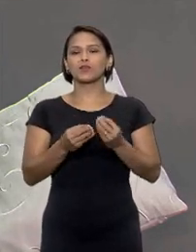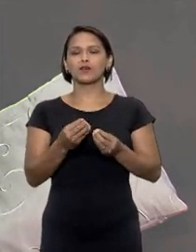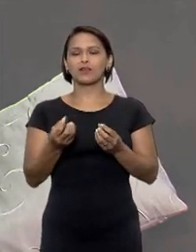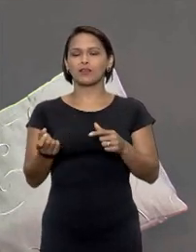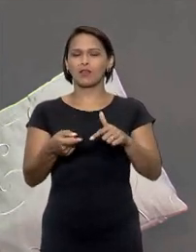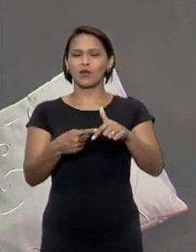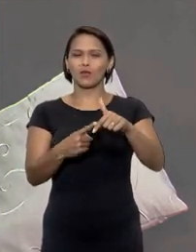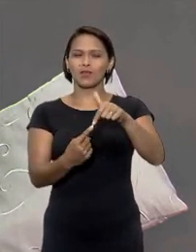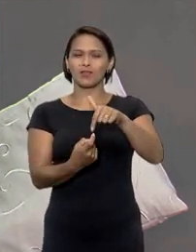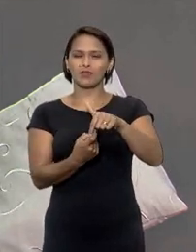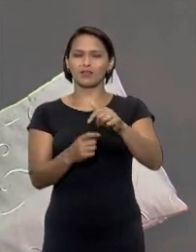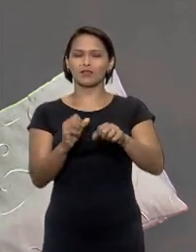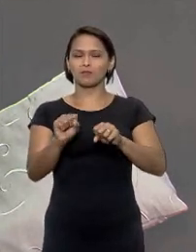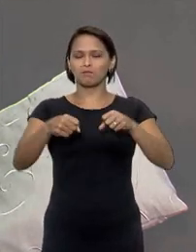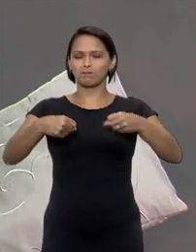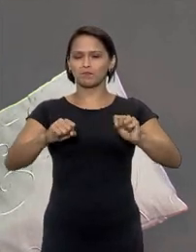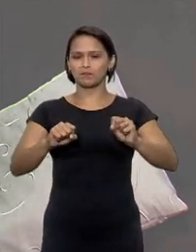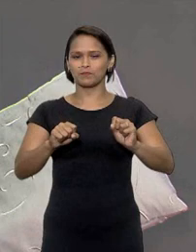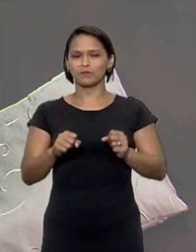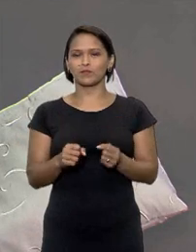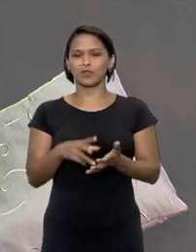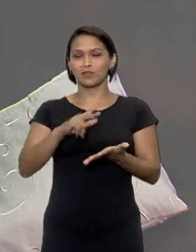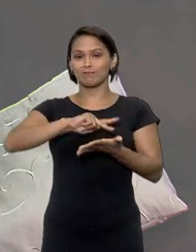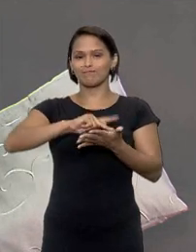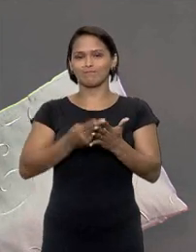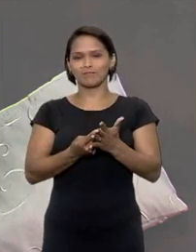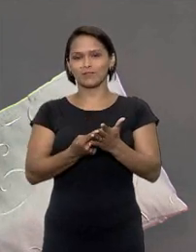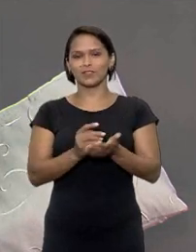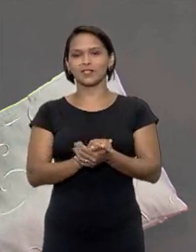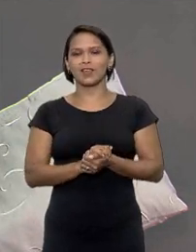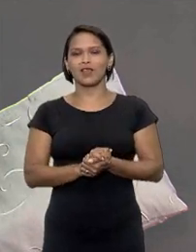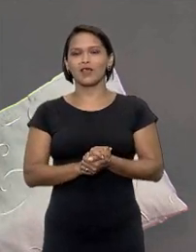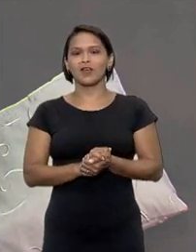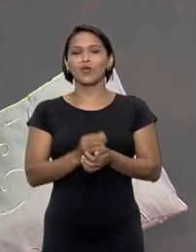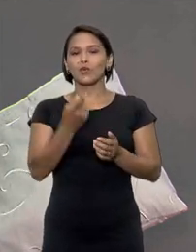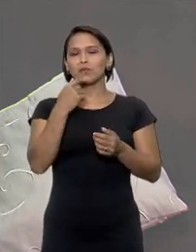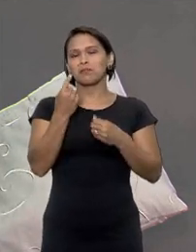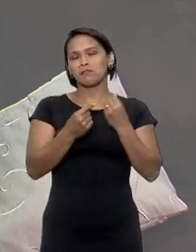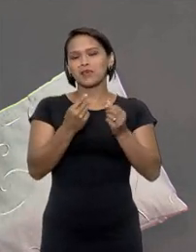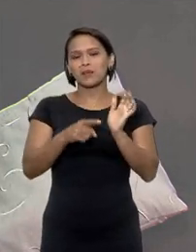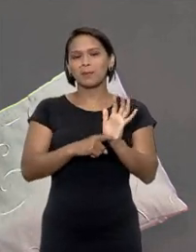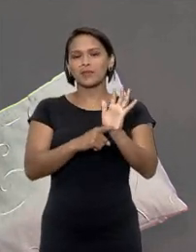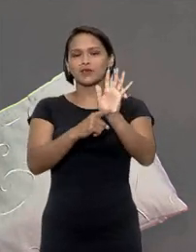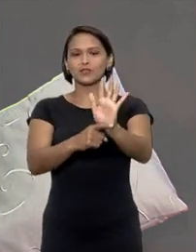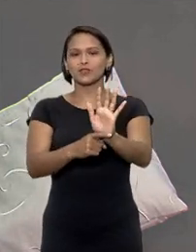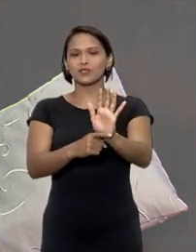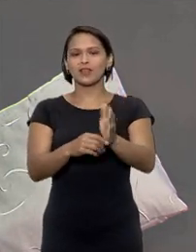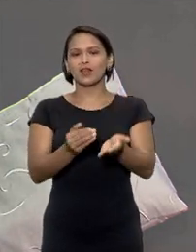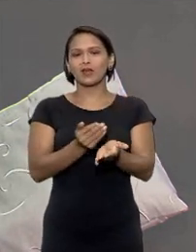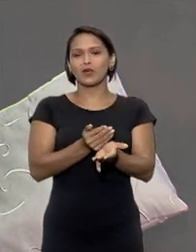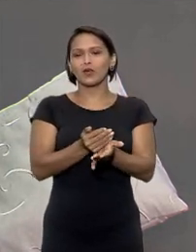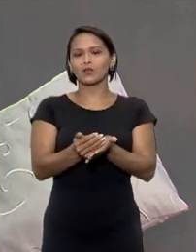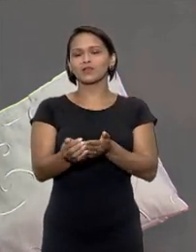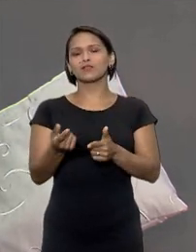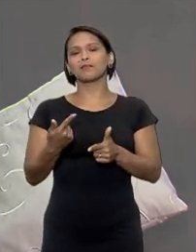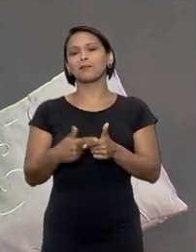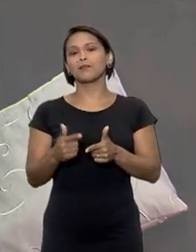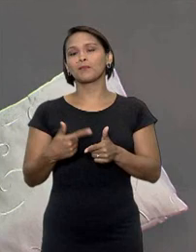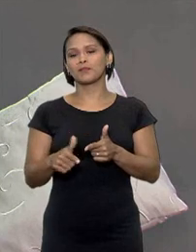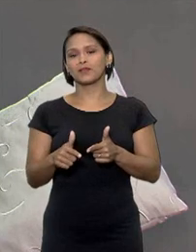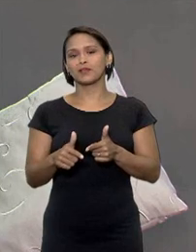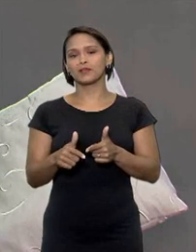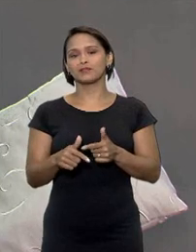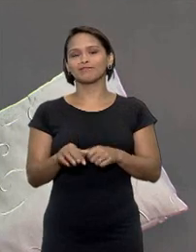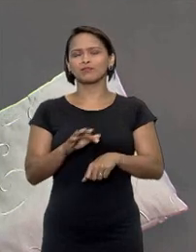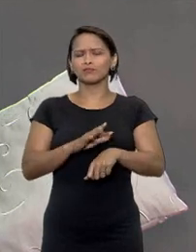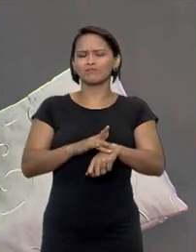prótese após um acidente de moto o dispositivo que deveria ajudá-lo a caminhar começou a trazer problemas depois